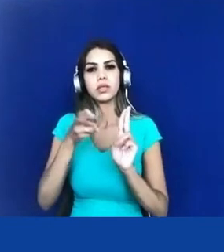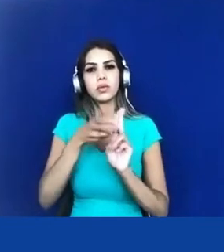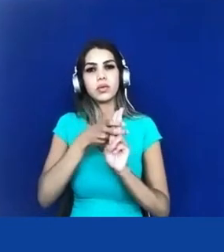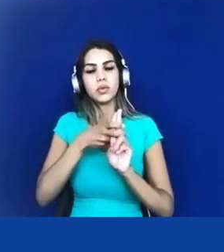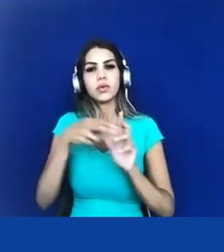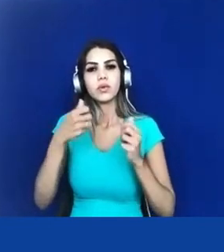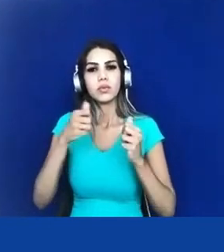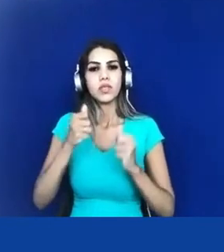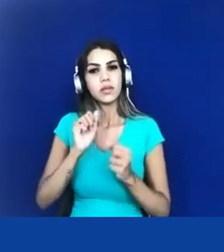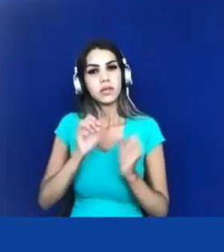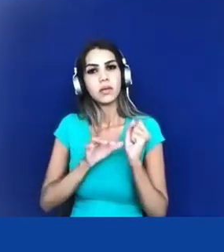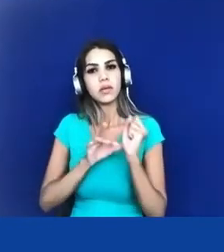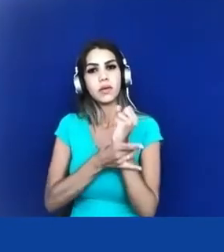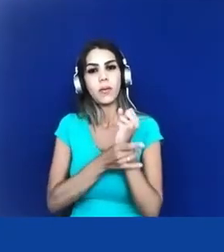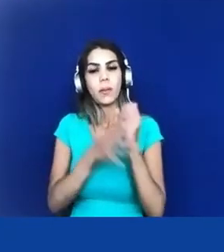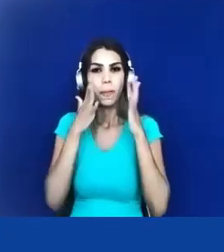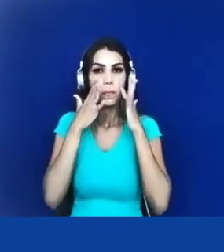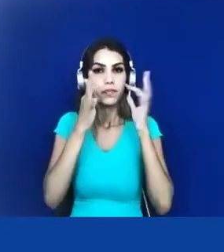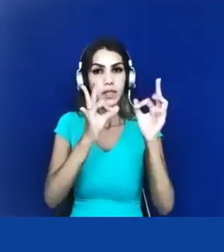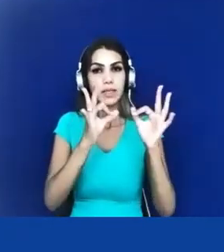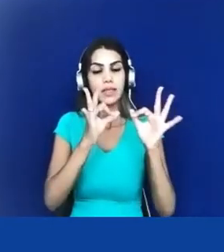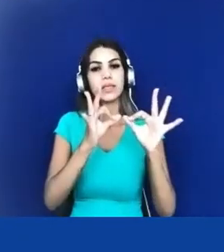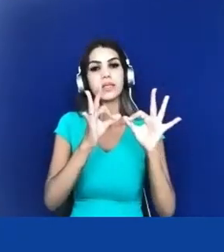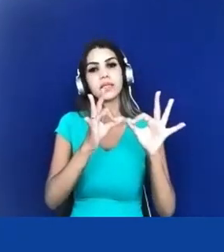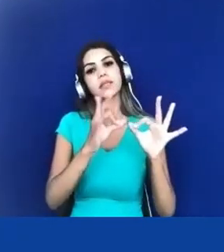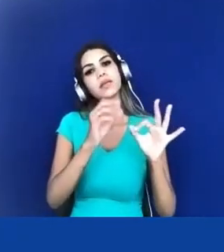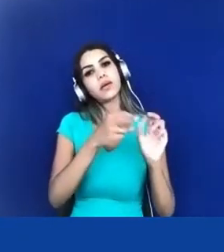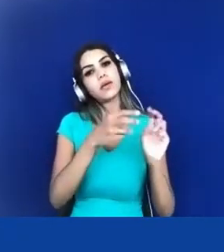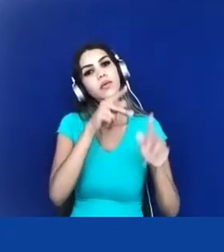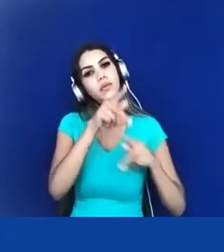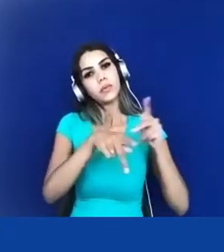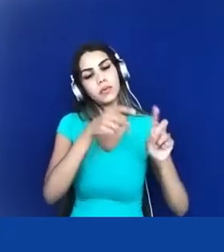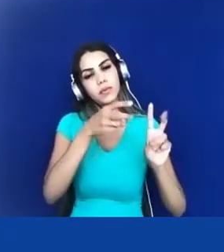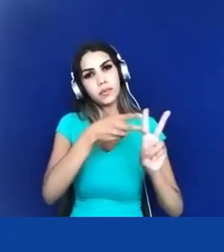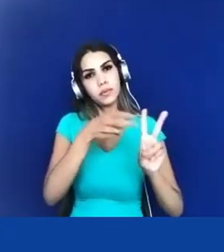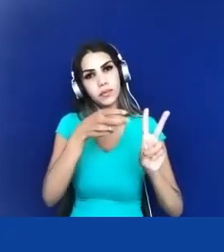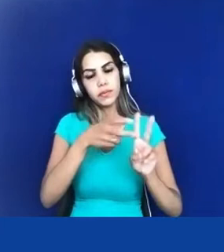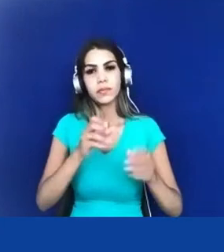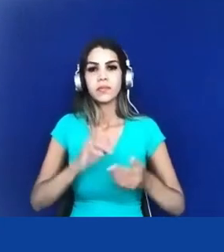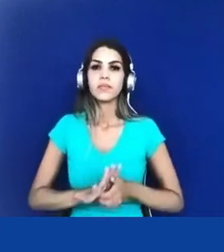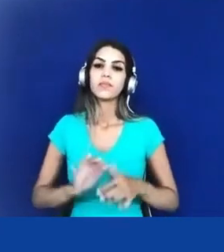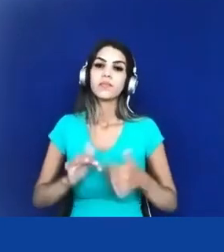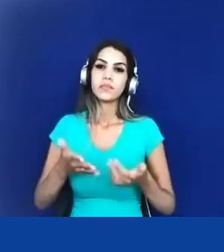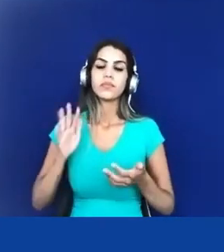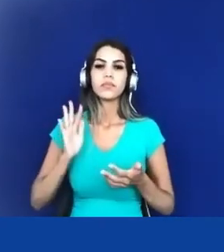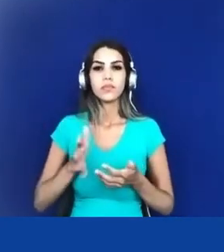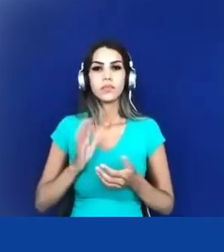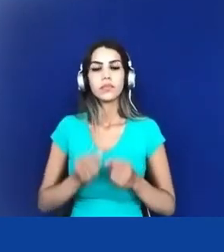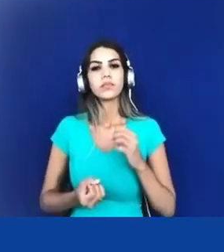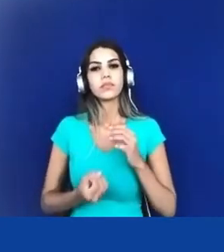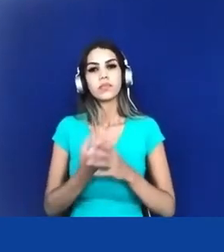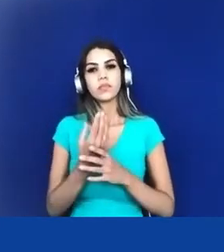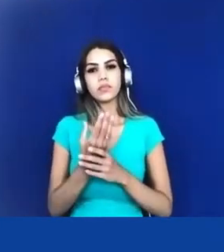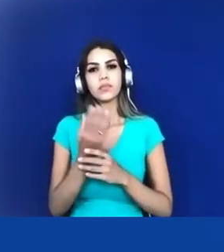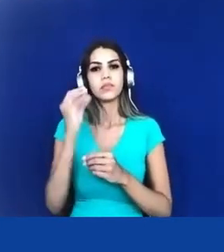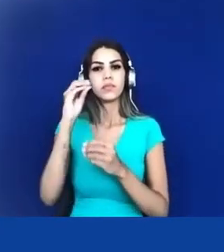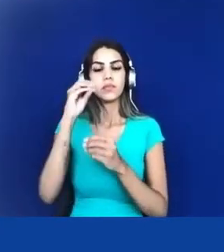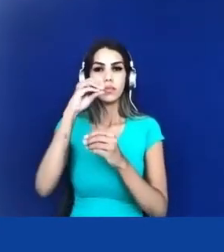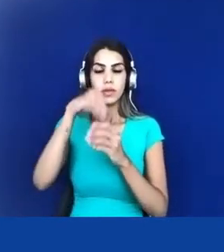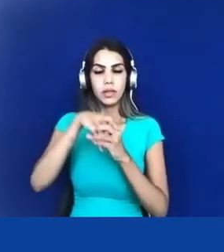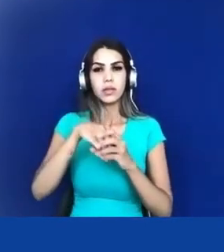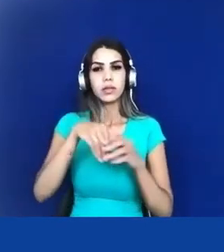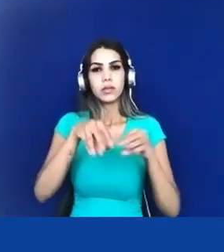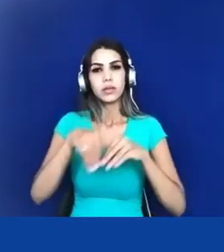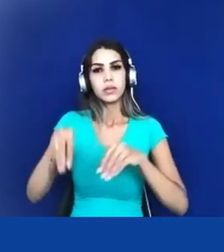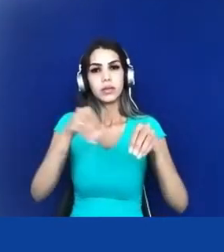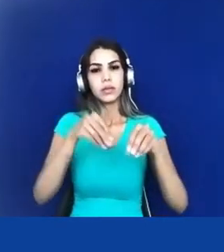dos povos indígenas bom eles foram implantados nas terras indígenas para atender a nossa população